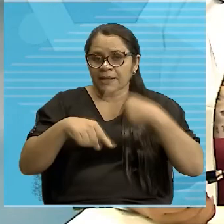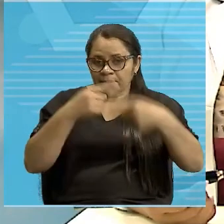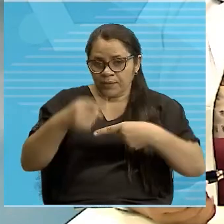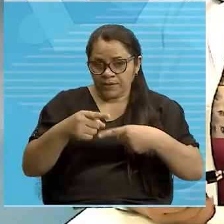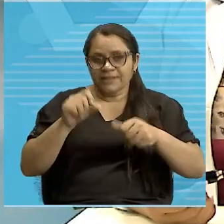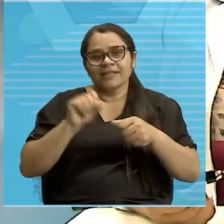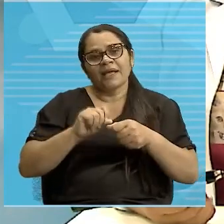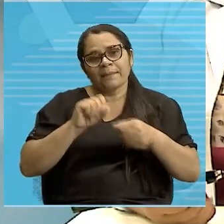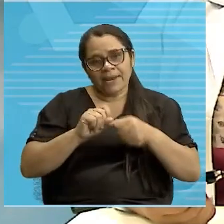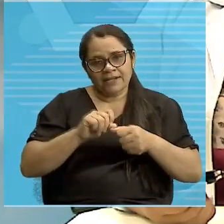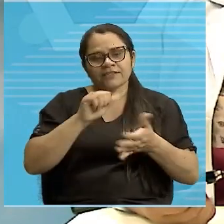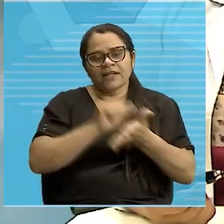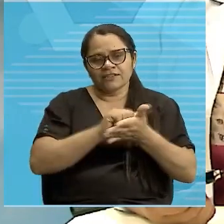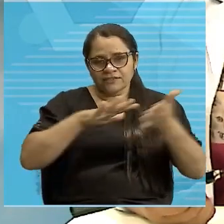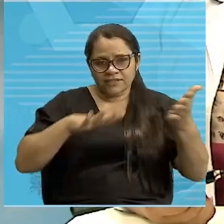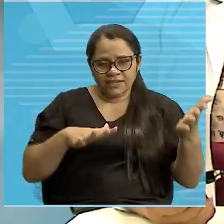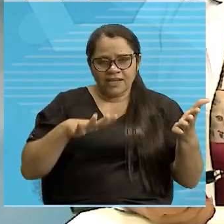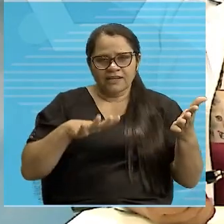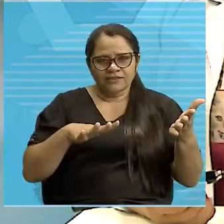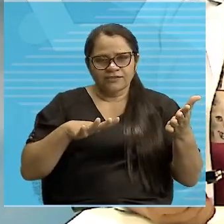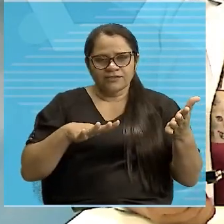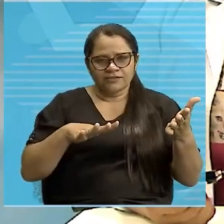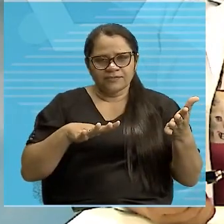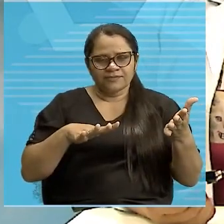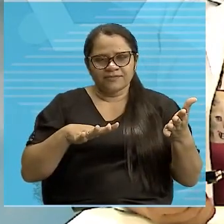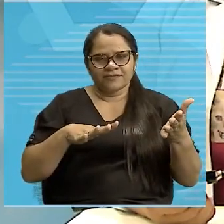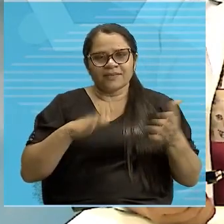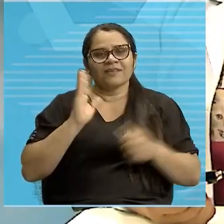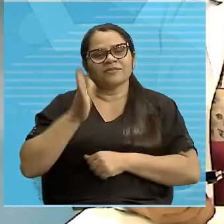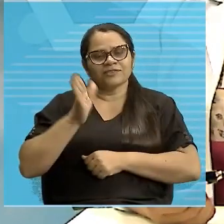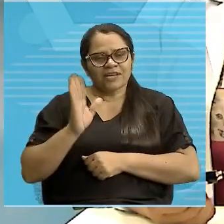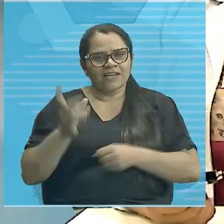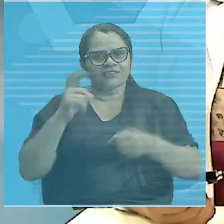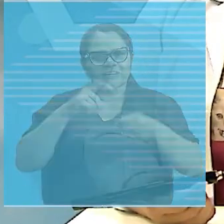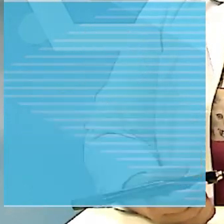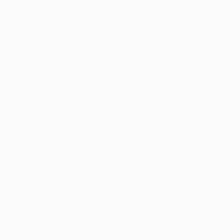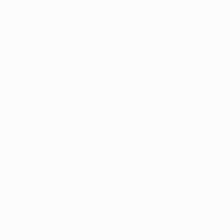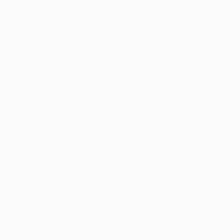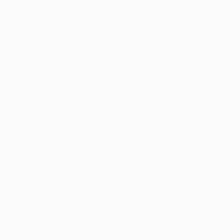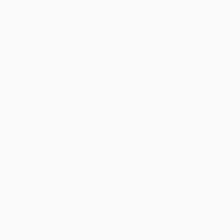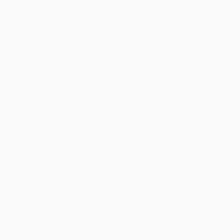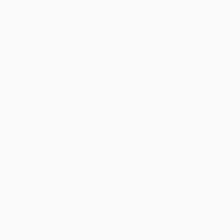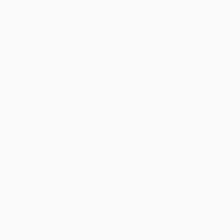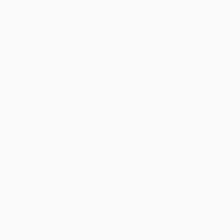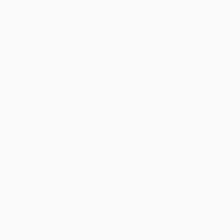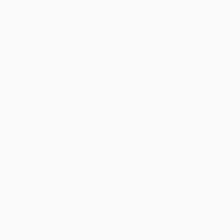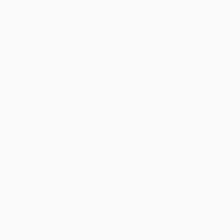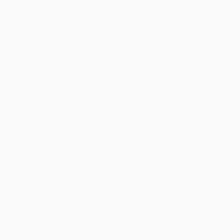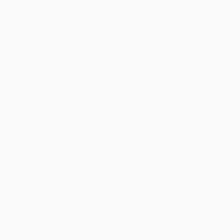para a gente treinar bastante. Voltamos já já, tchau, tchau. E